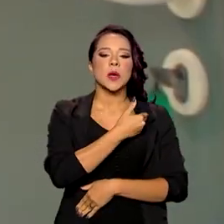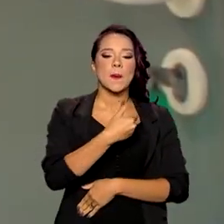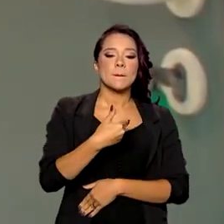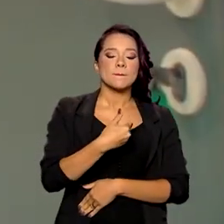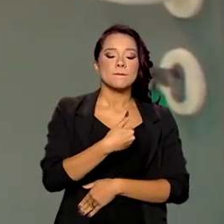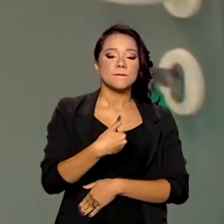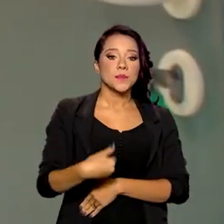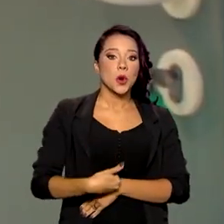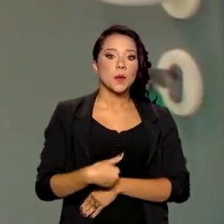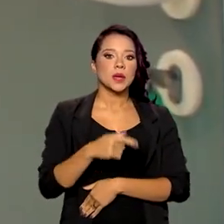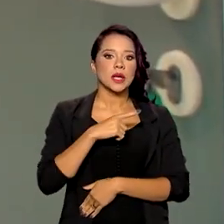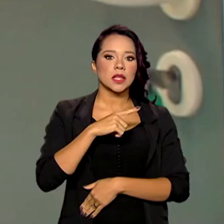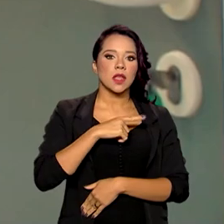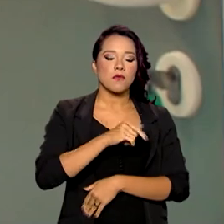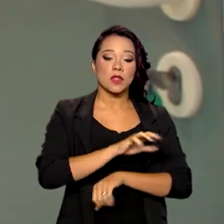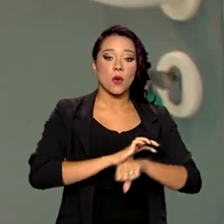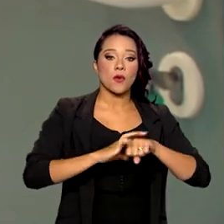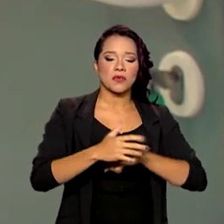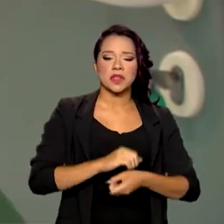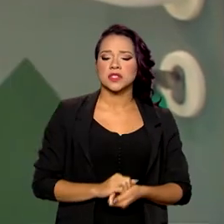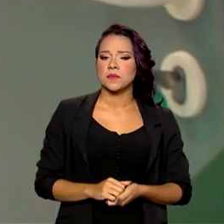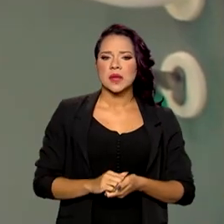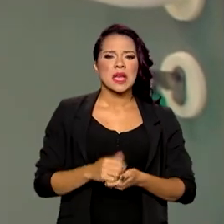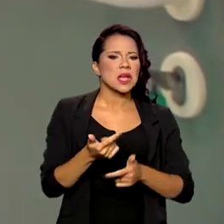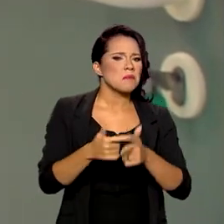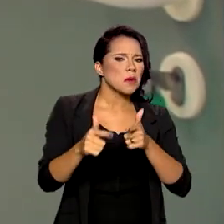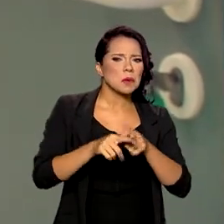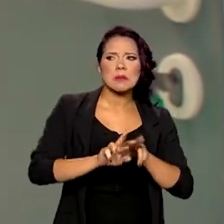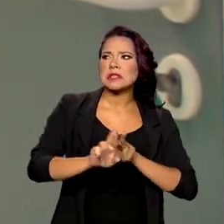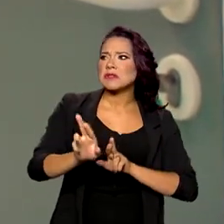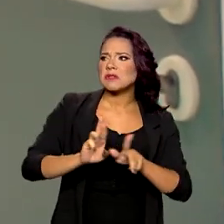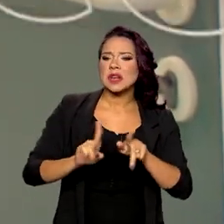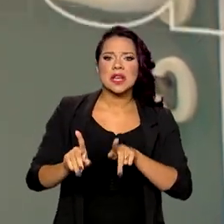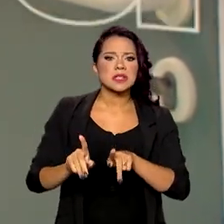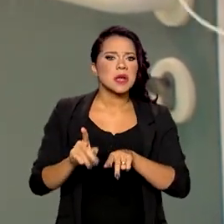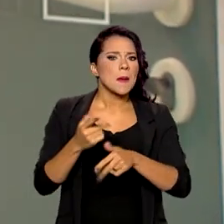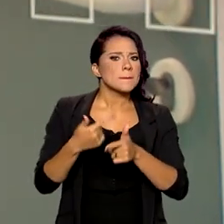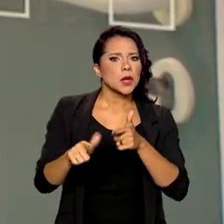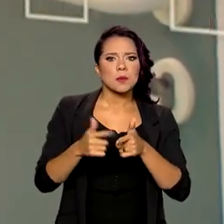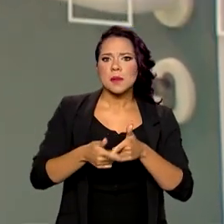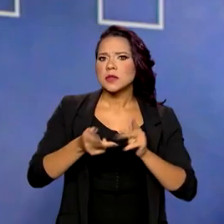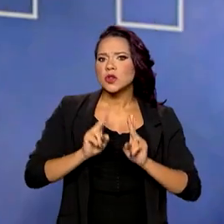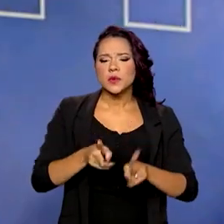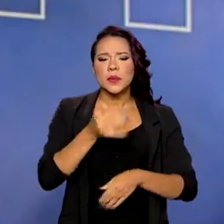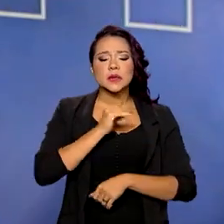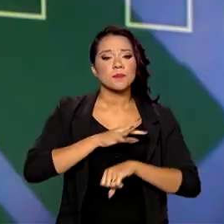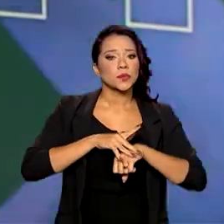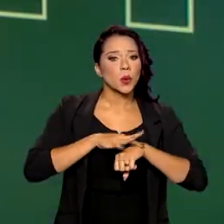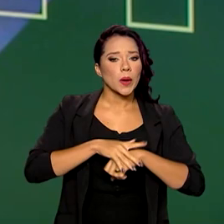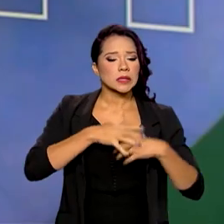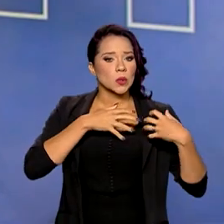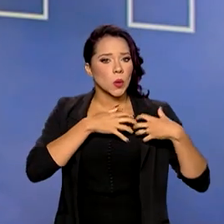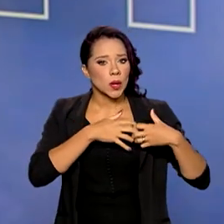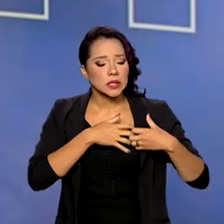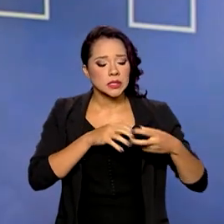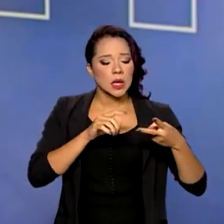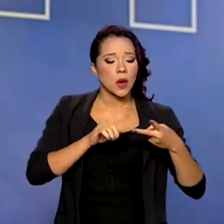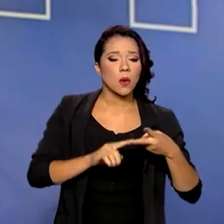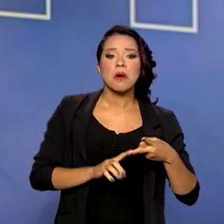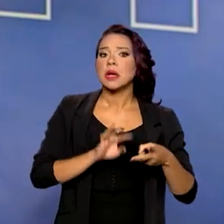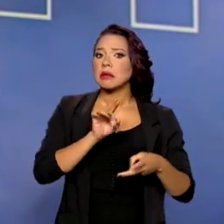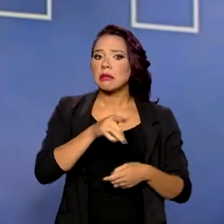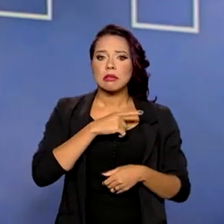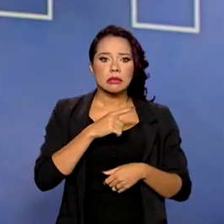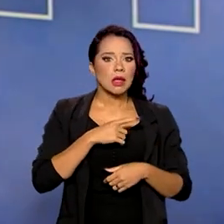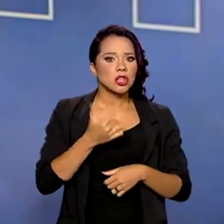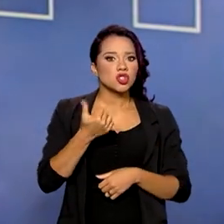decorrente da Covid-19, e uma avalanche de problemas, que são problemas prevalentes, como doenças cardiovasculares, responsáveis